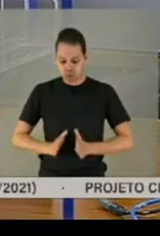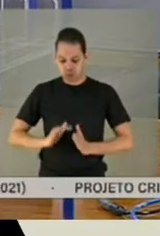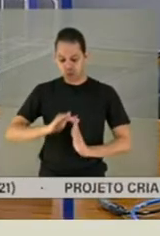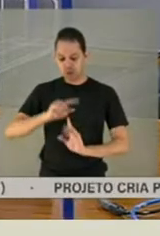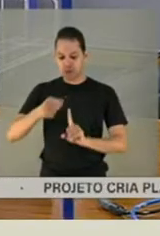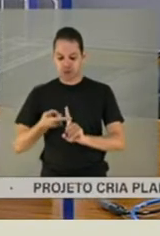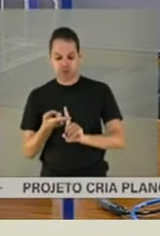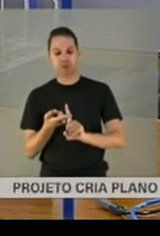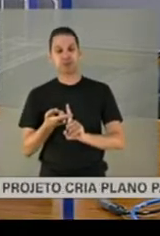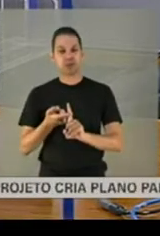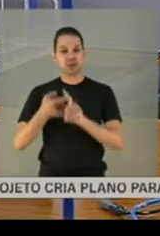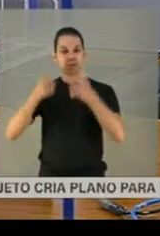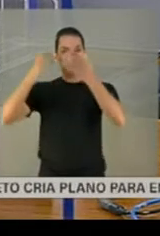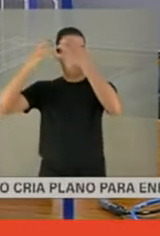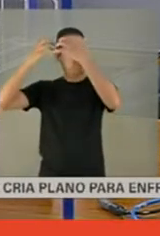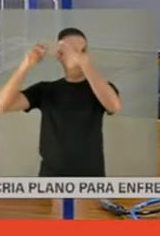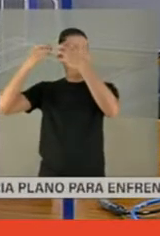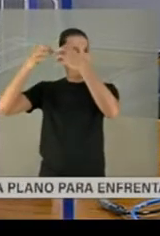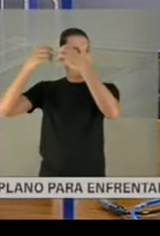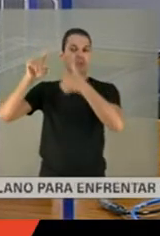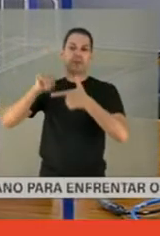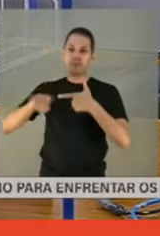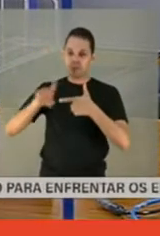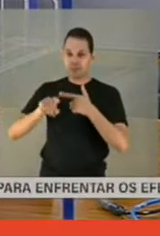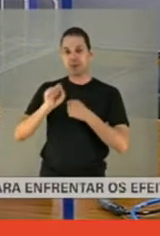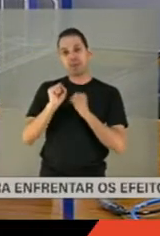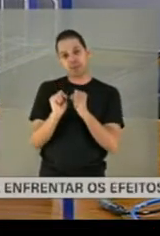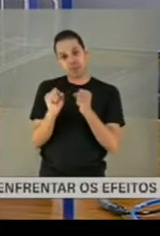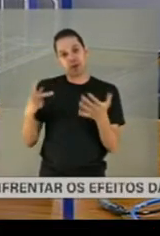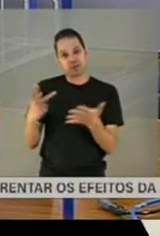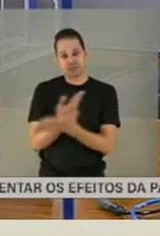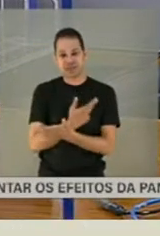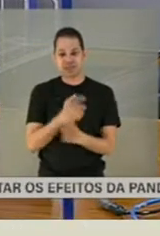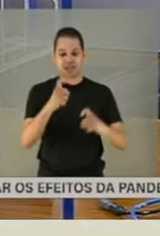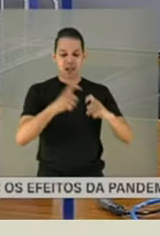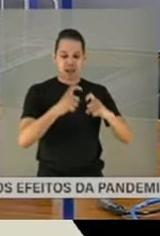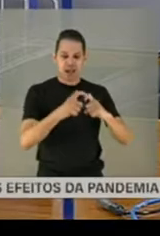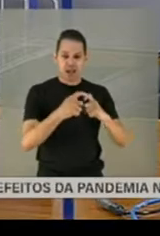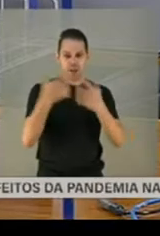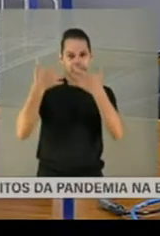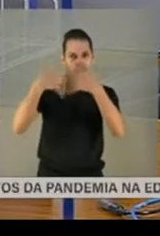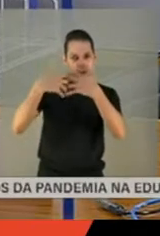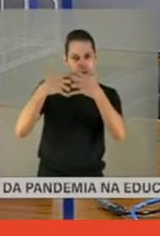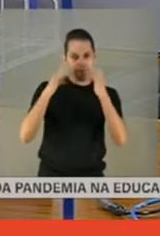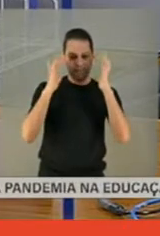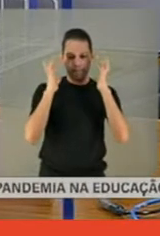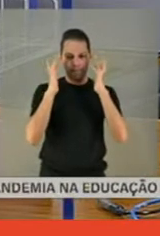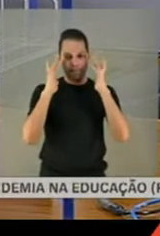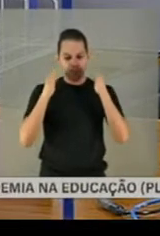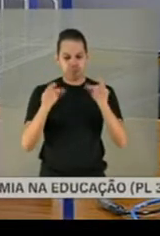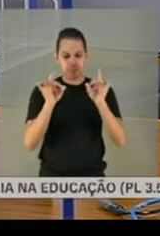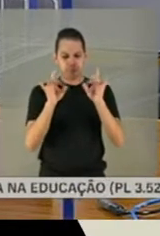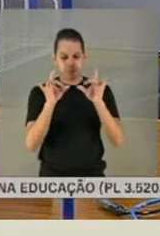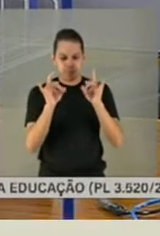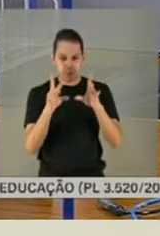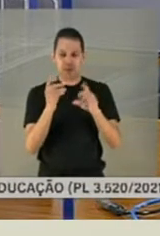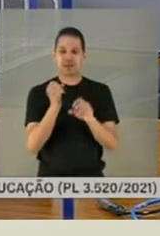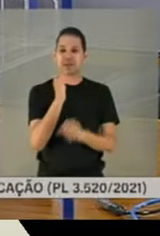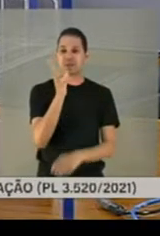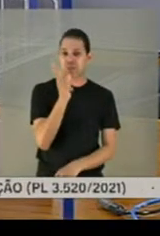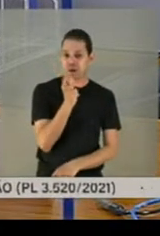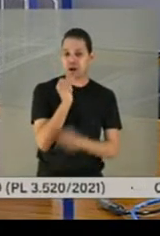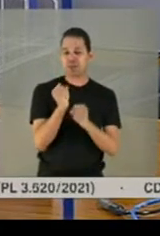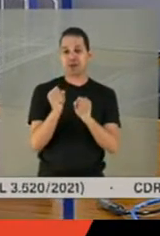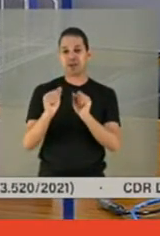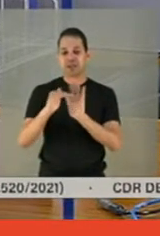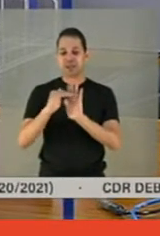cerebrais. Então, nós temos poucos profissionais para atender. Então, às vezes, ficam mais de dois anos na fila do SUSREG. E aí, a